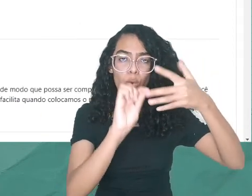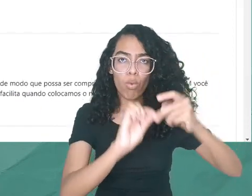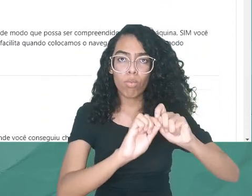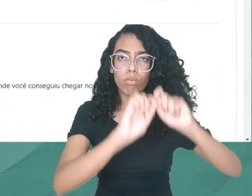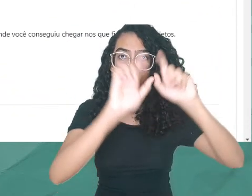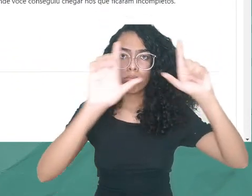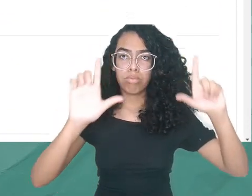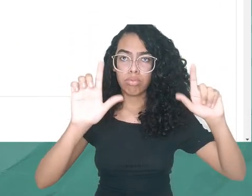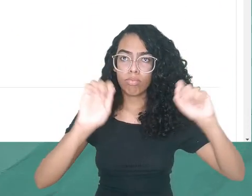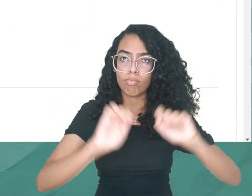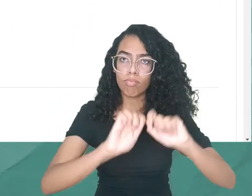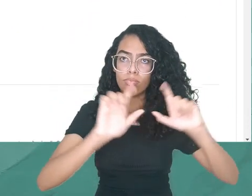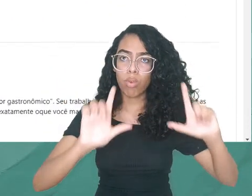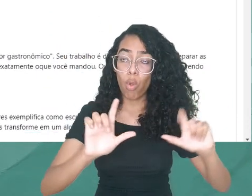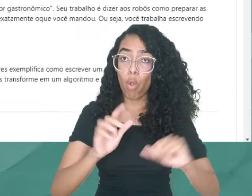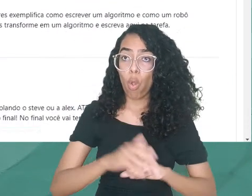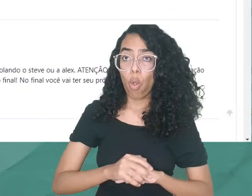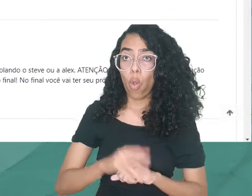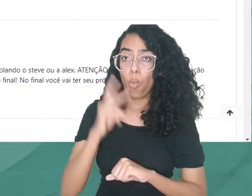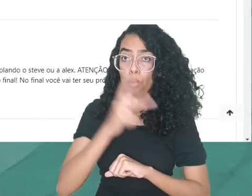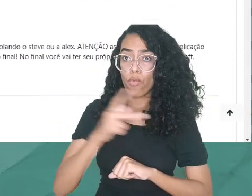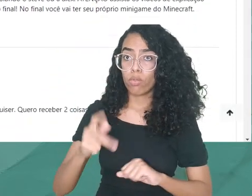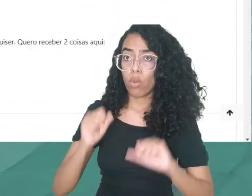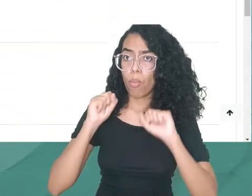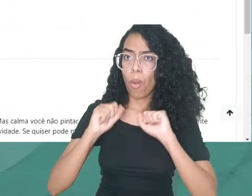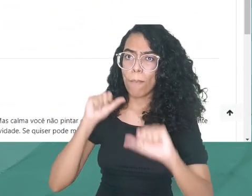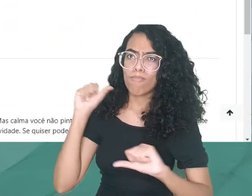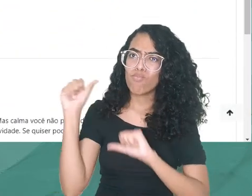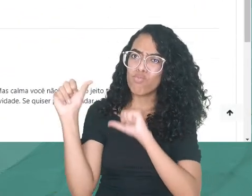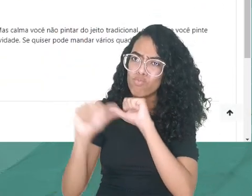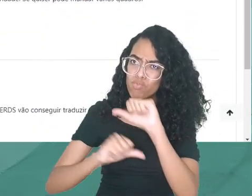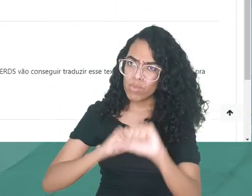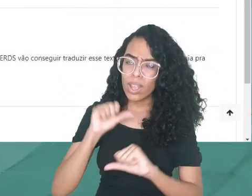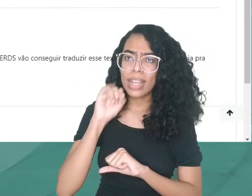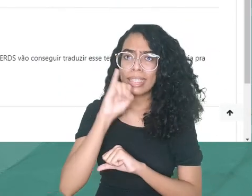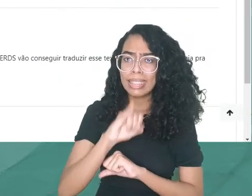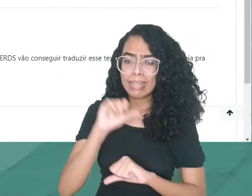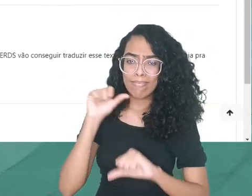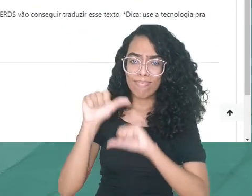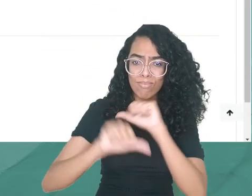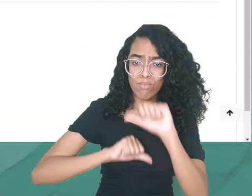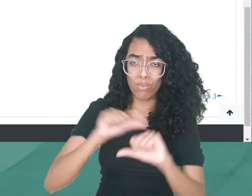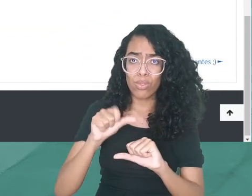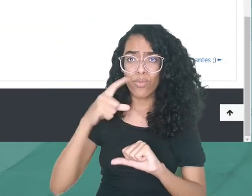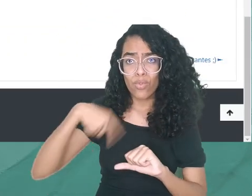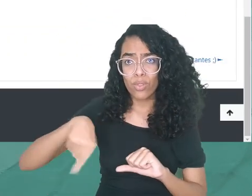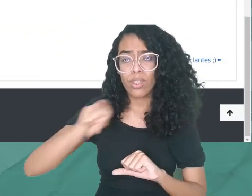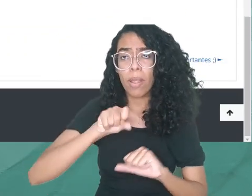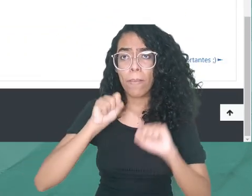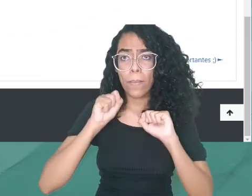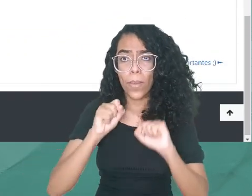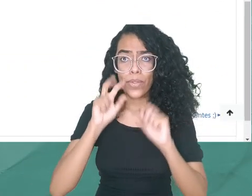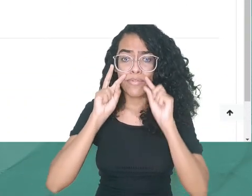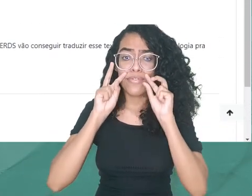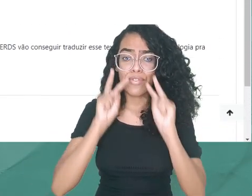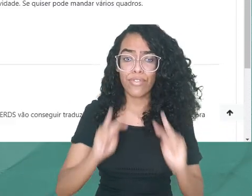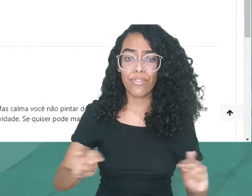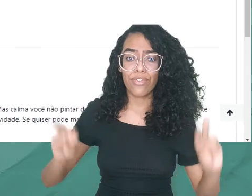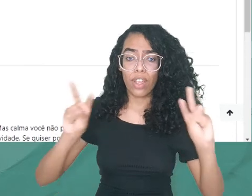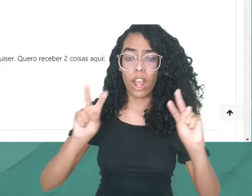pelo professor a qualquer momento durante o curso. Se isso acontecer, você verá o nome do conteúdo e não mais o nome tópico.